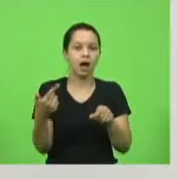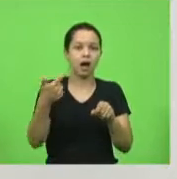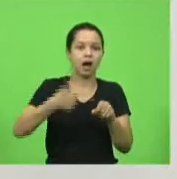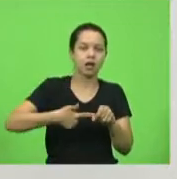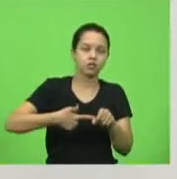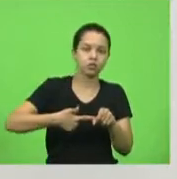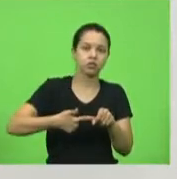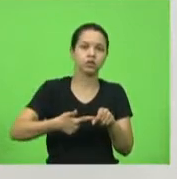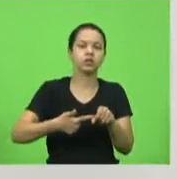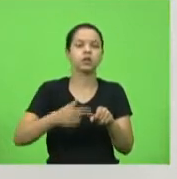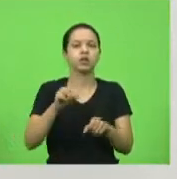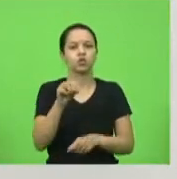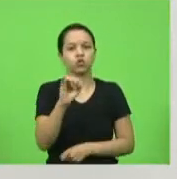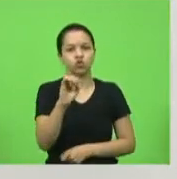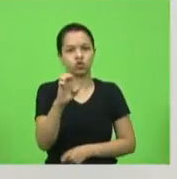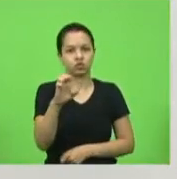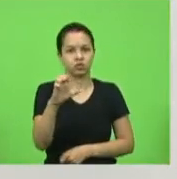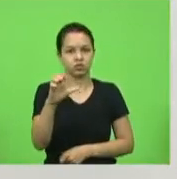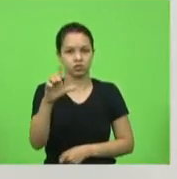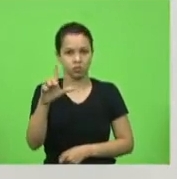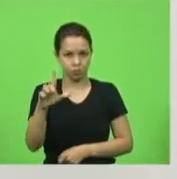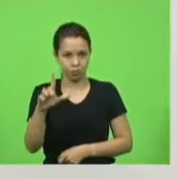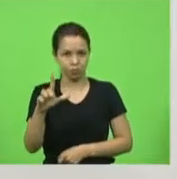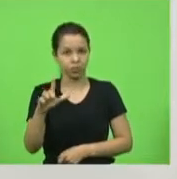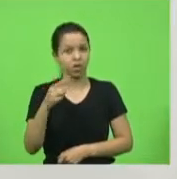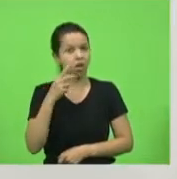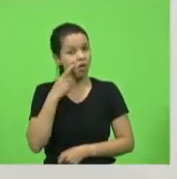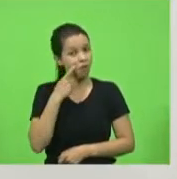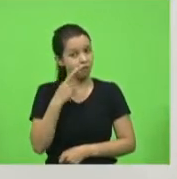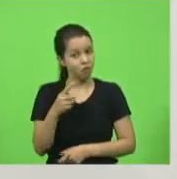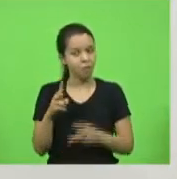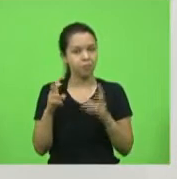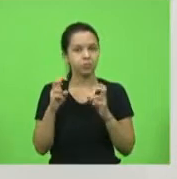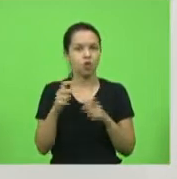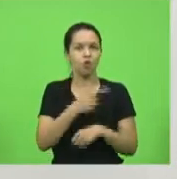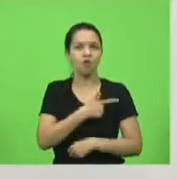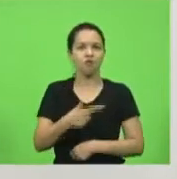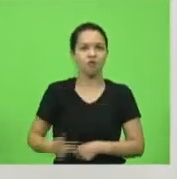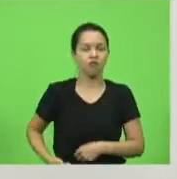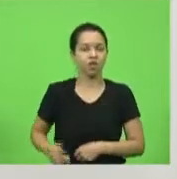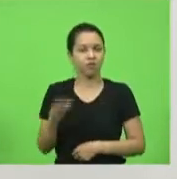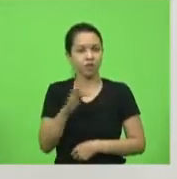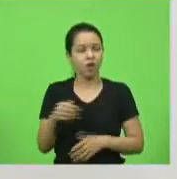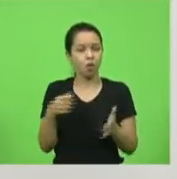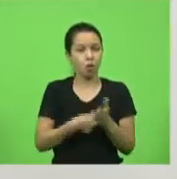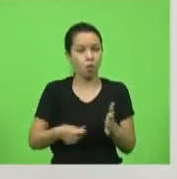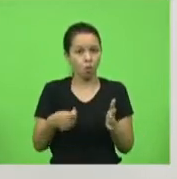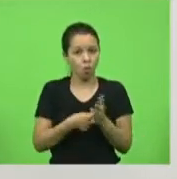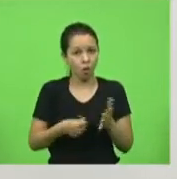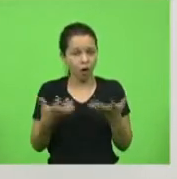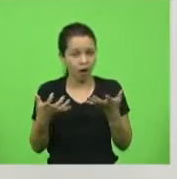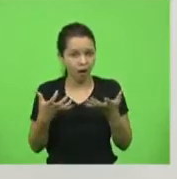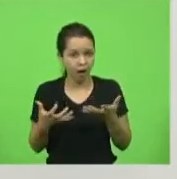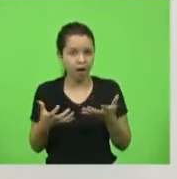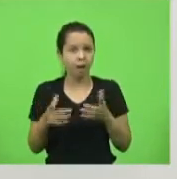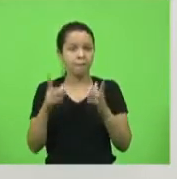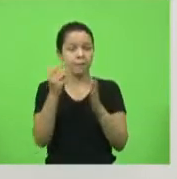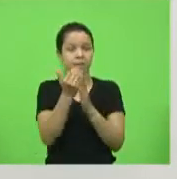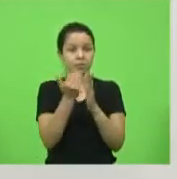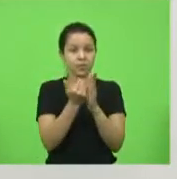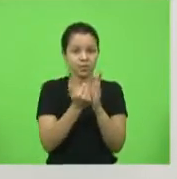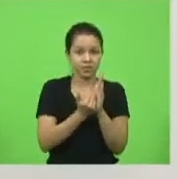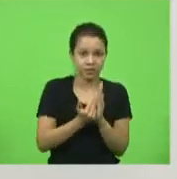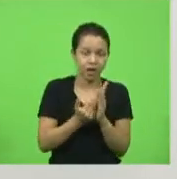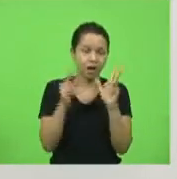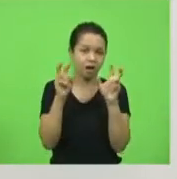federal numa luta muito grande para tentar minimizar as questões de cobrança de imposto. Por exemplo,